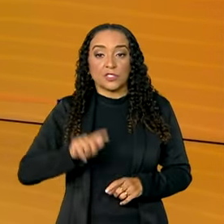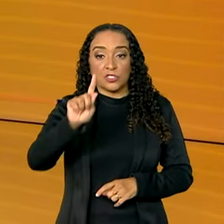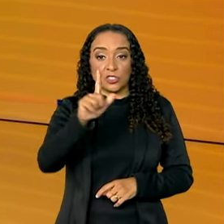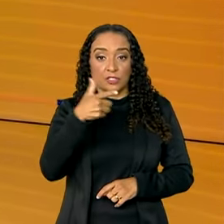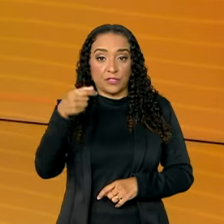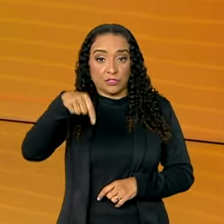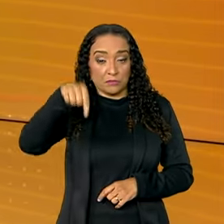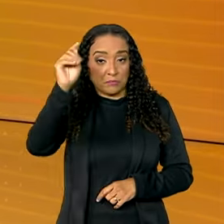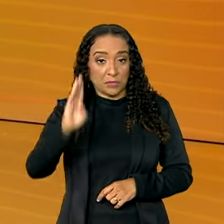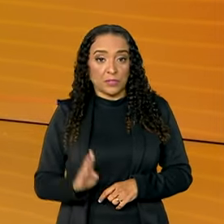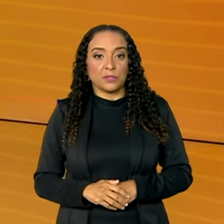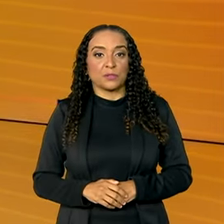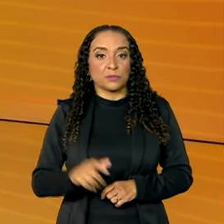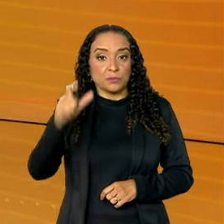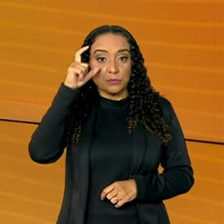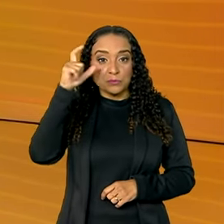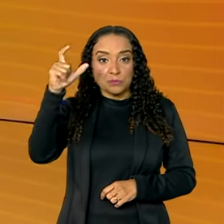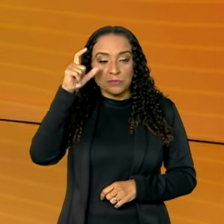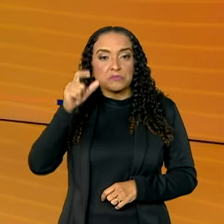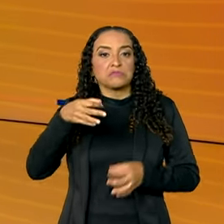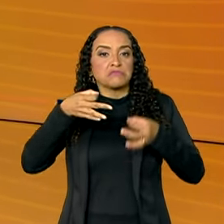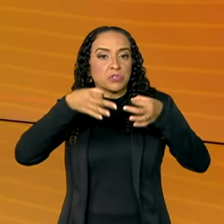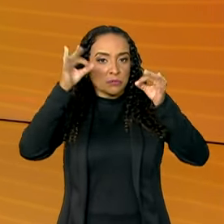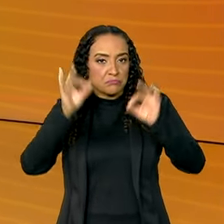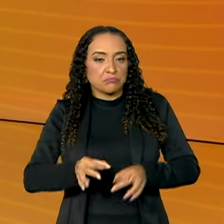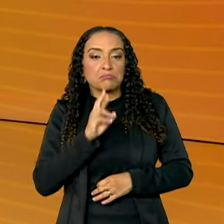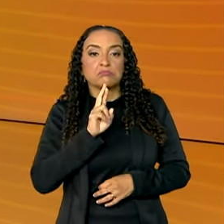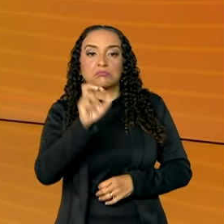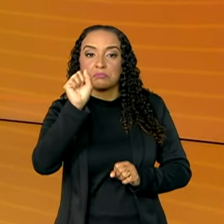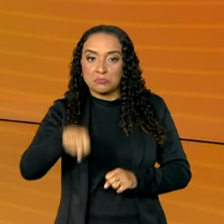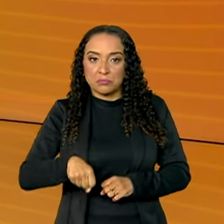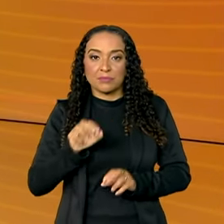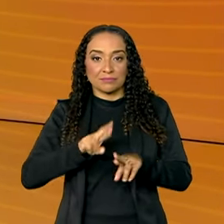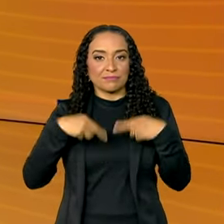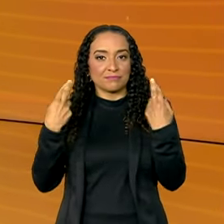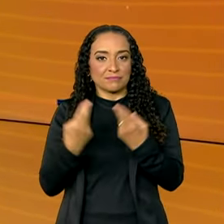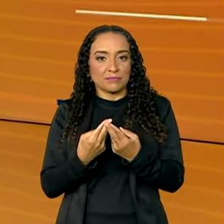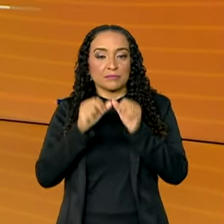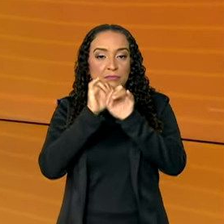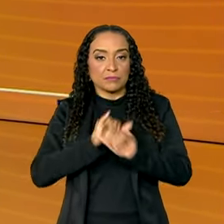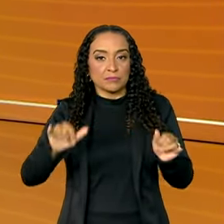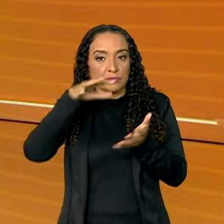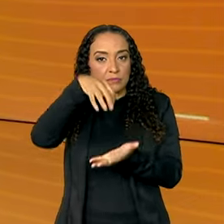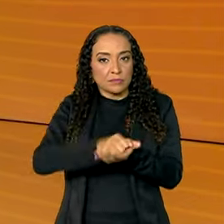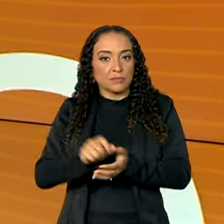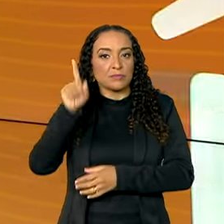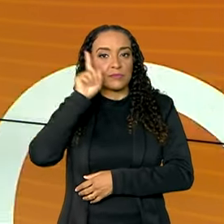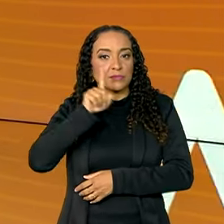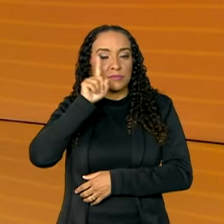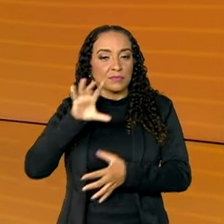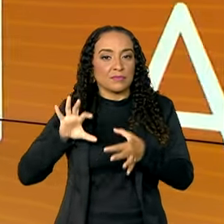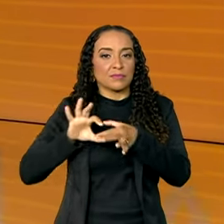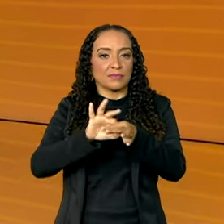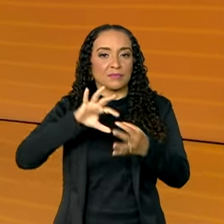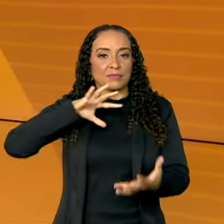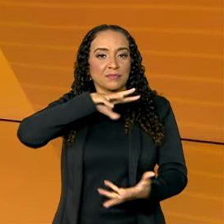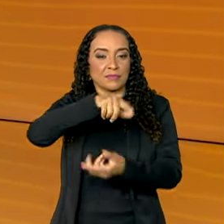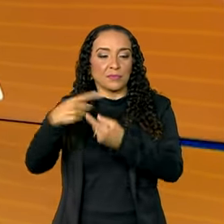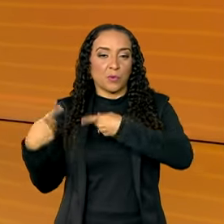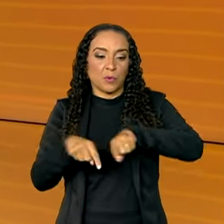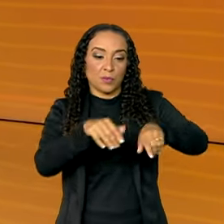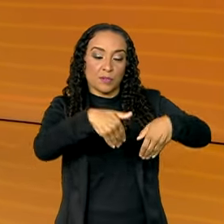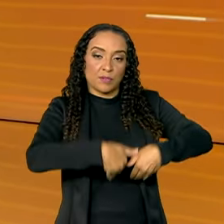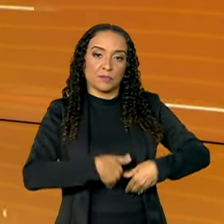G20 no Brasil, Joe Biden confirma presença no encontro e anuncia a adesão dos Estados Unidos, aliança global